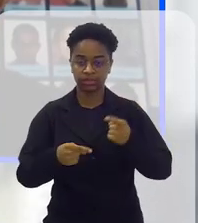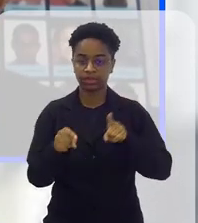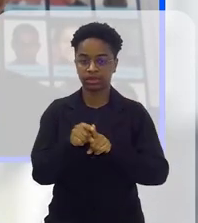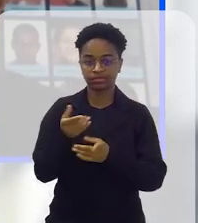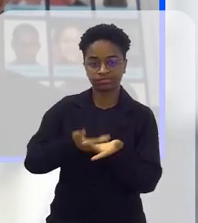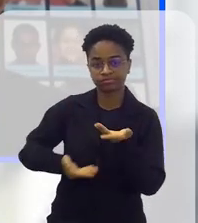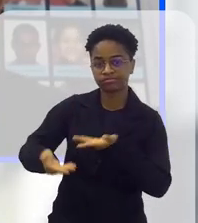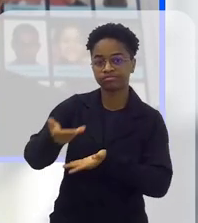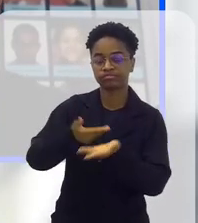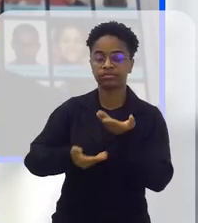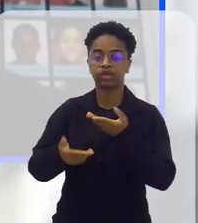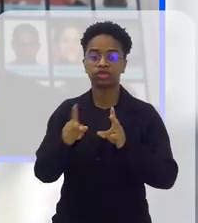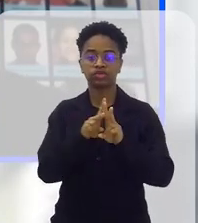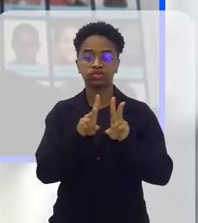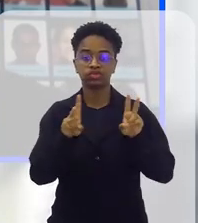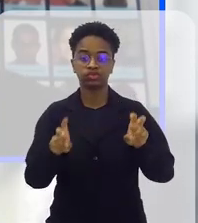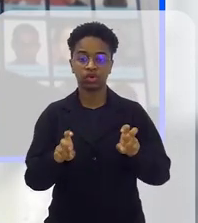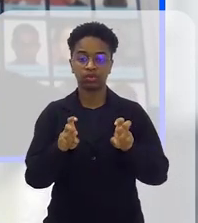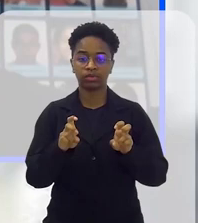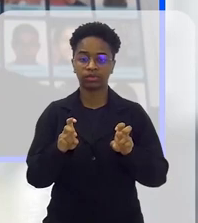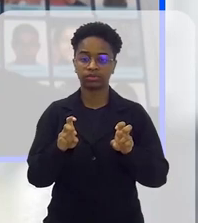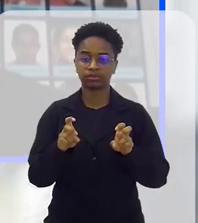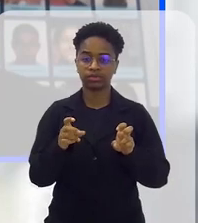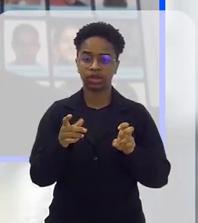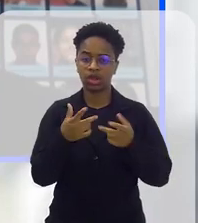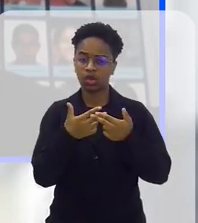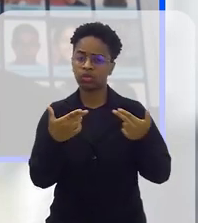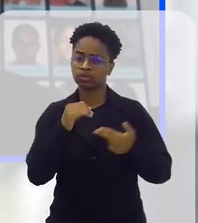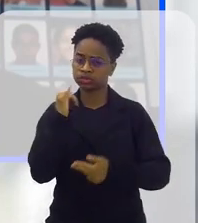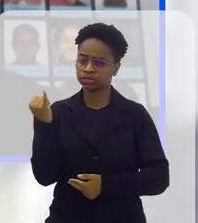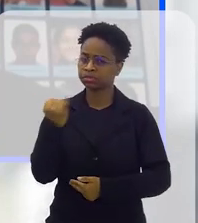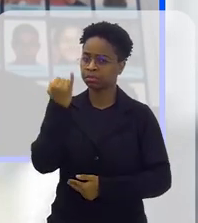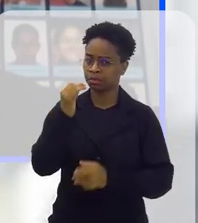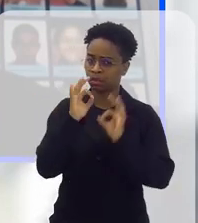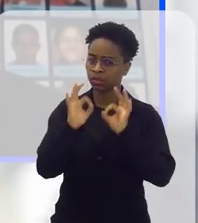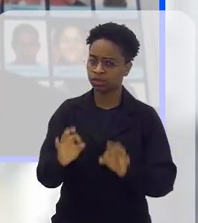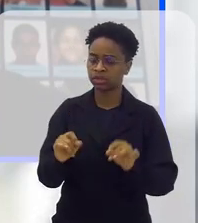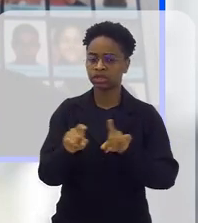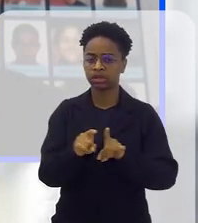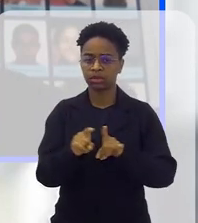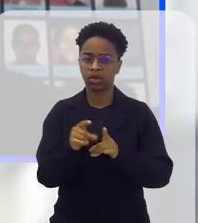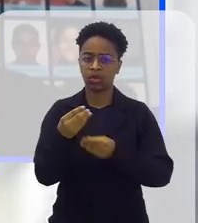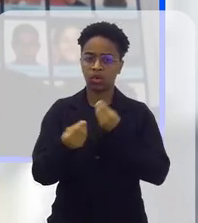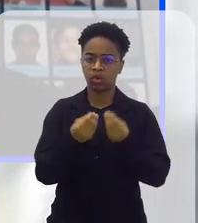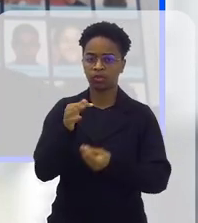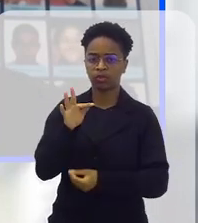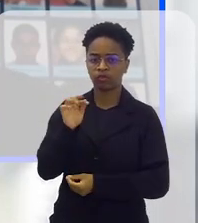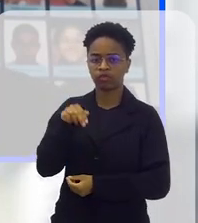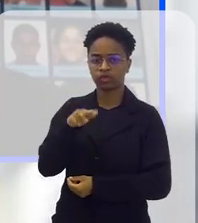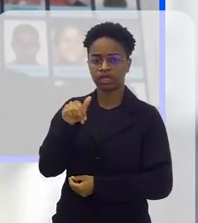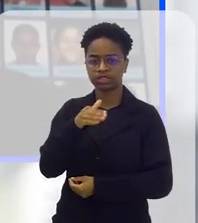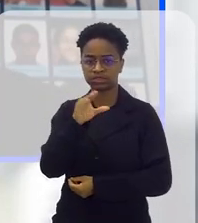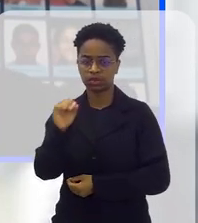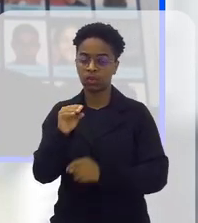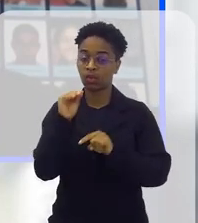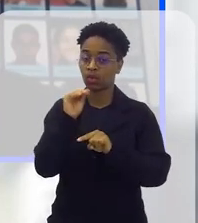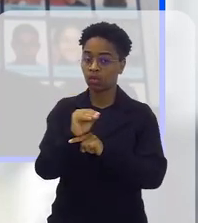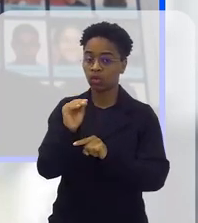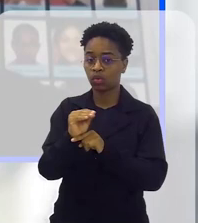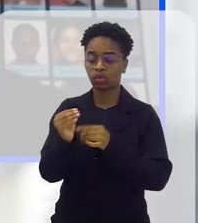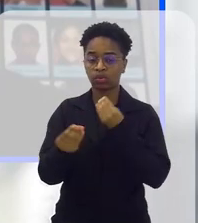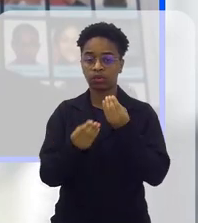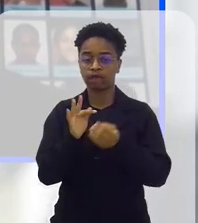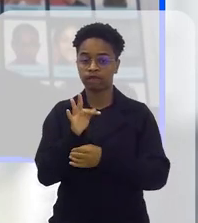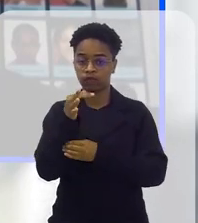Debate e trocar acerca de uma questão tão importante, dessa fundação que cuida do